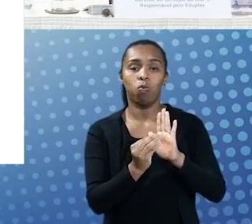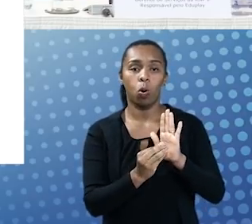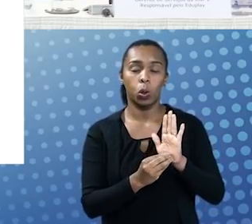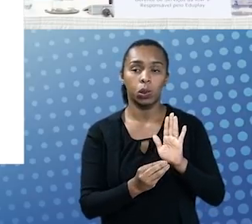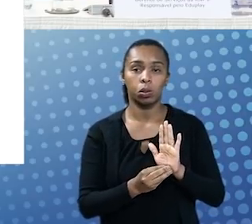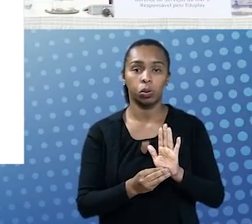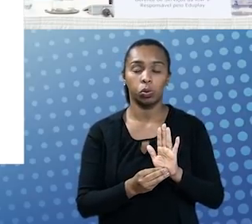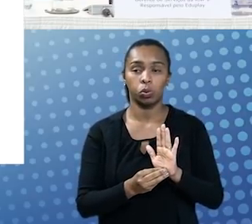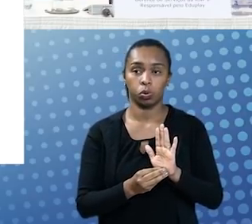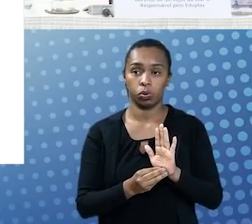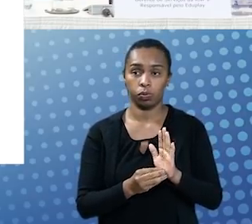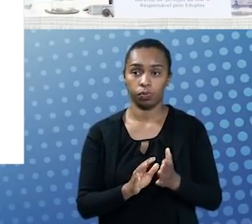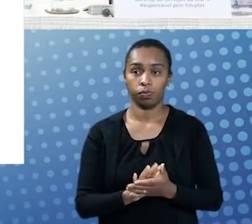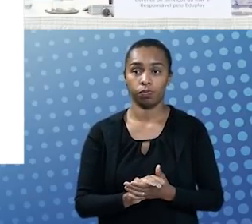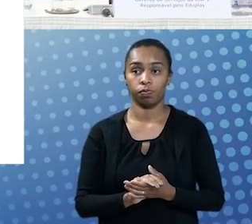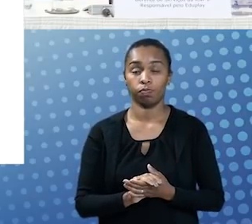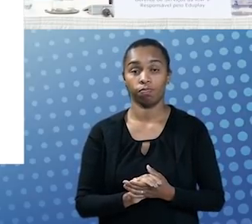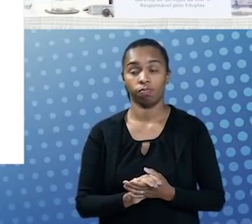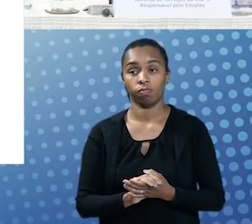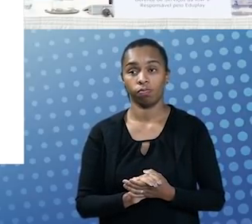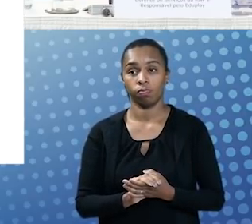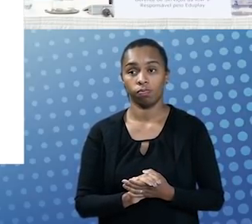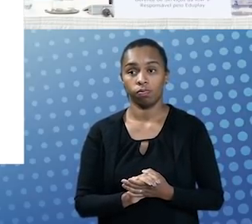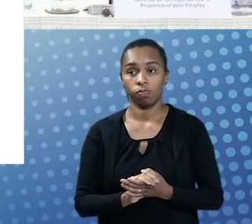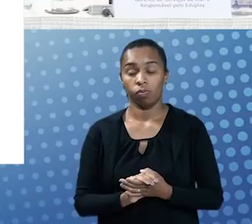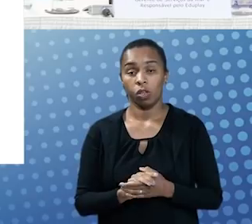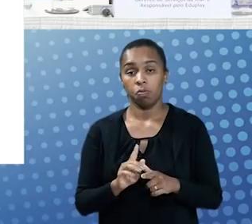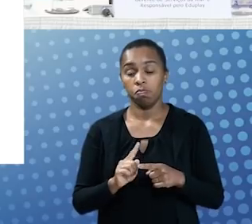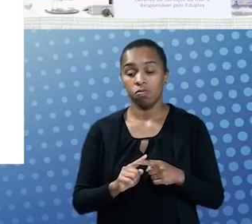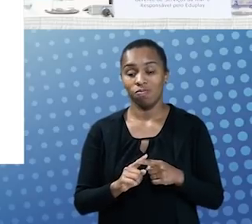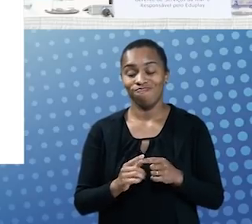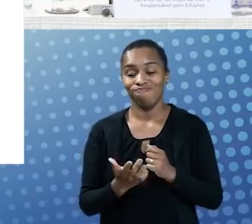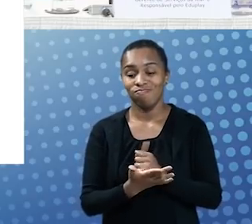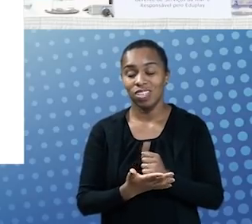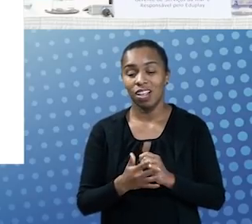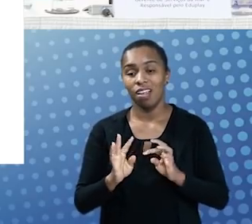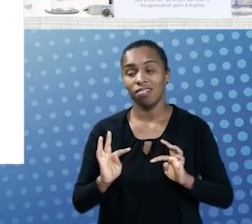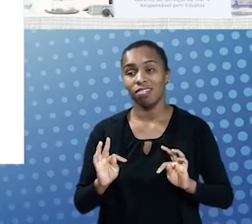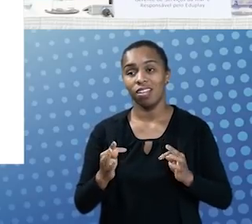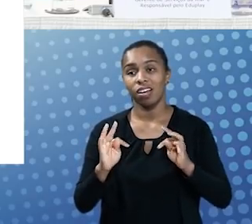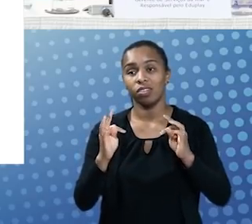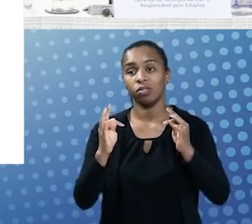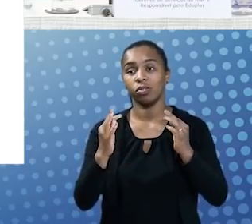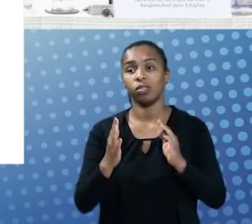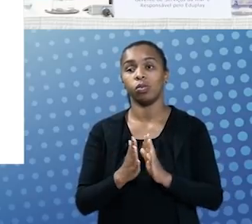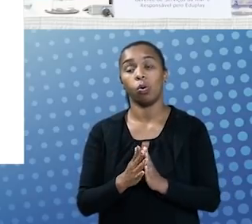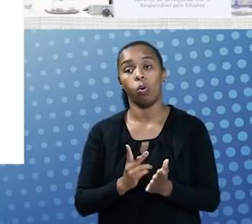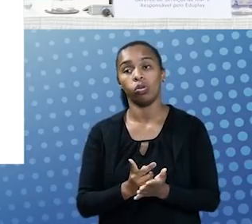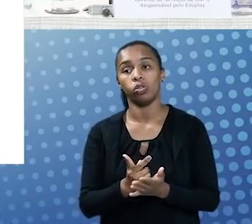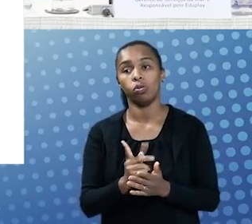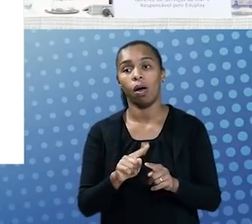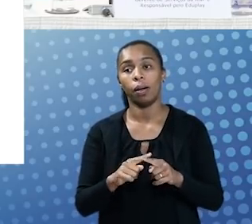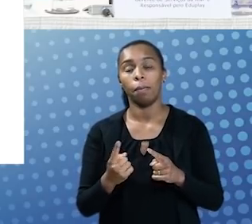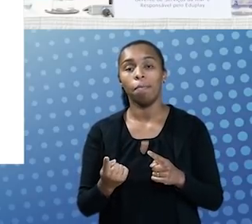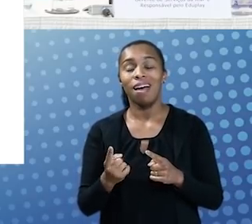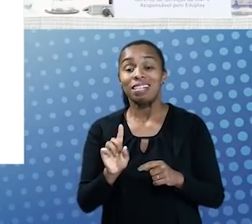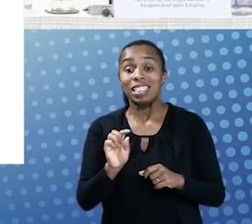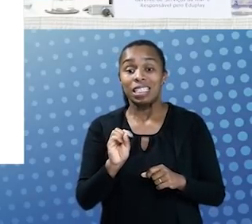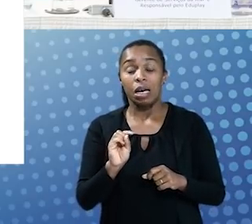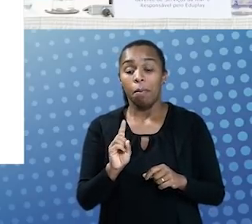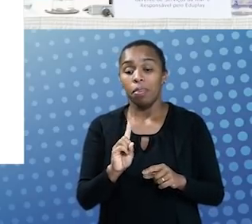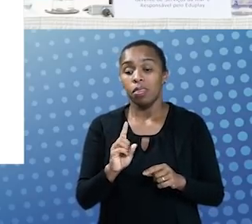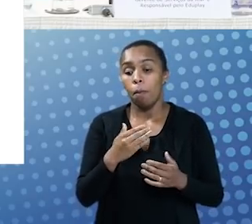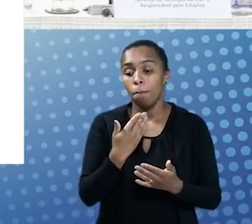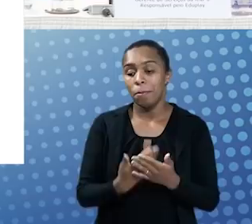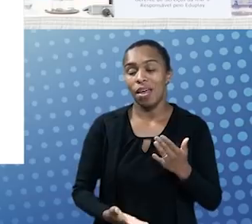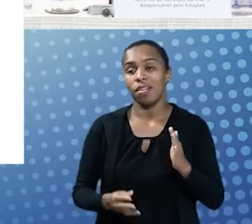ele foi descontinuado, porque ele era todo baseado em uma tecnologia que foi descontinuada, mas, para que nós não perdêssemos